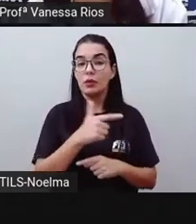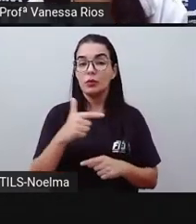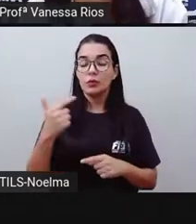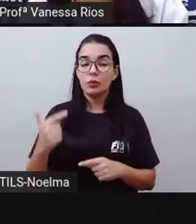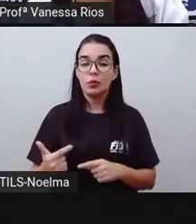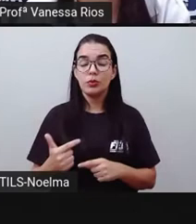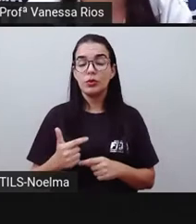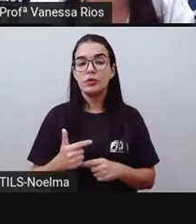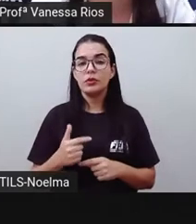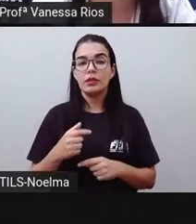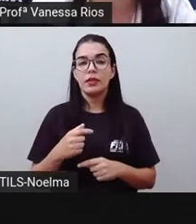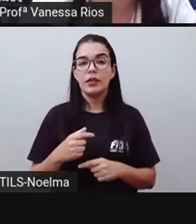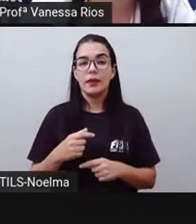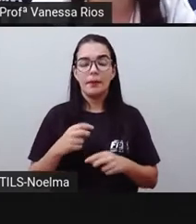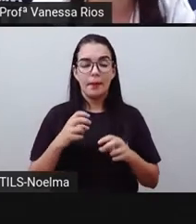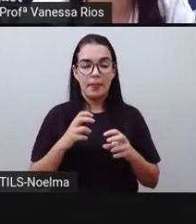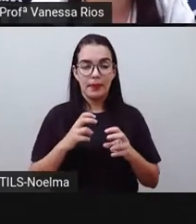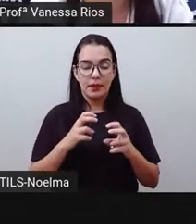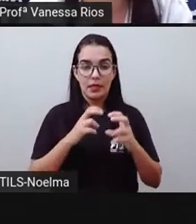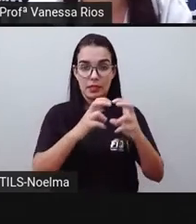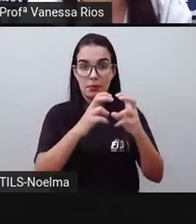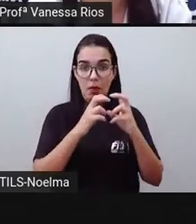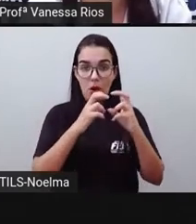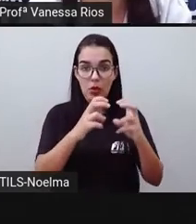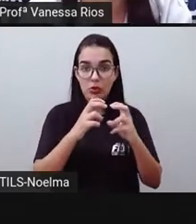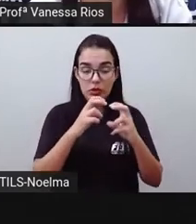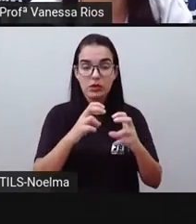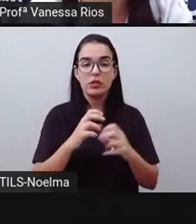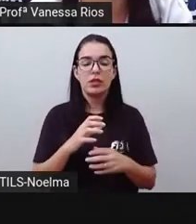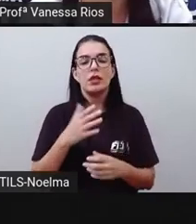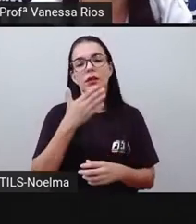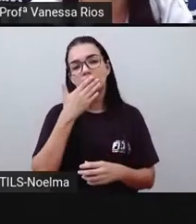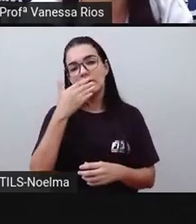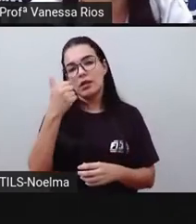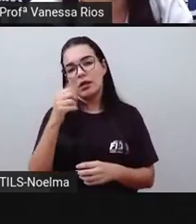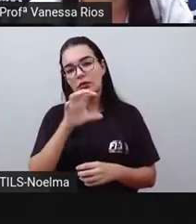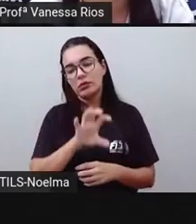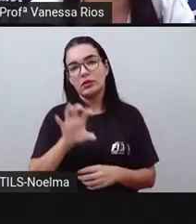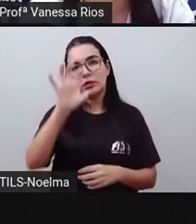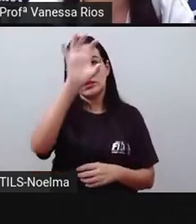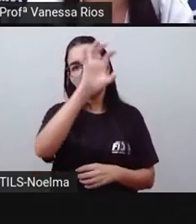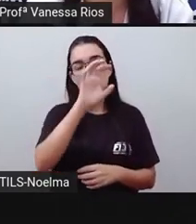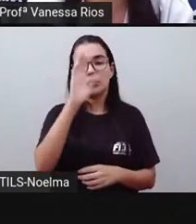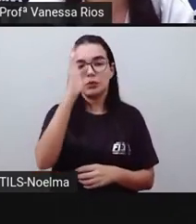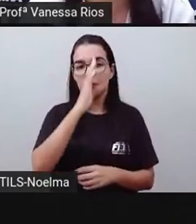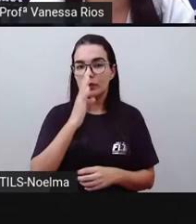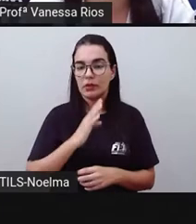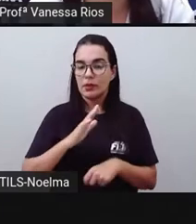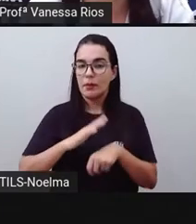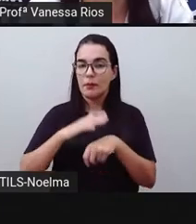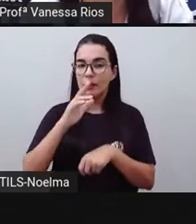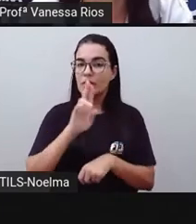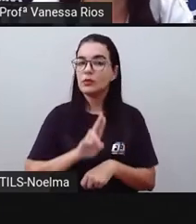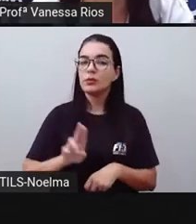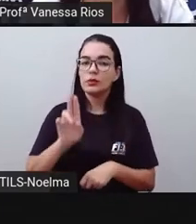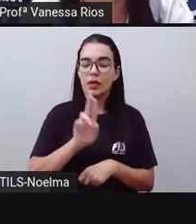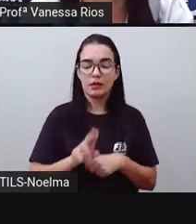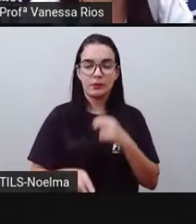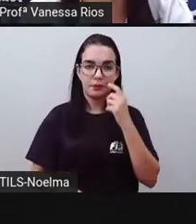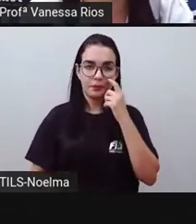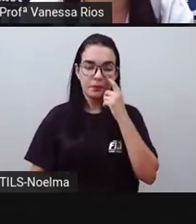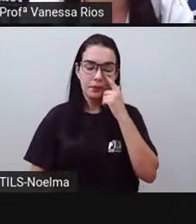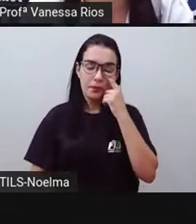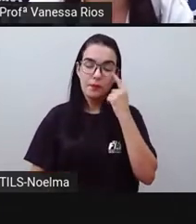transporte e também em relação às outras regiões do nosso país. Apesar do grande potencial que o Brasil